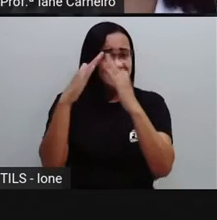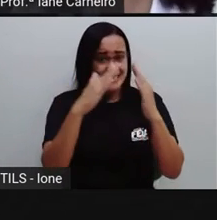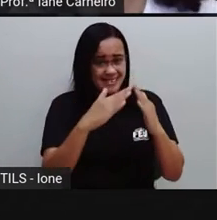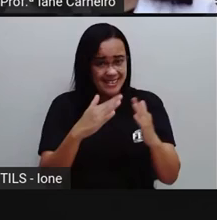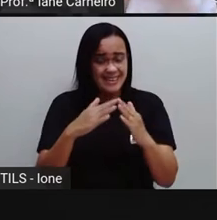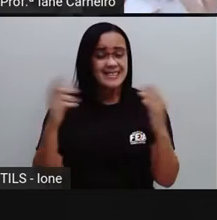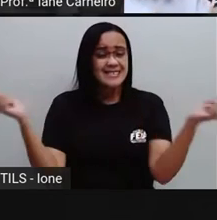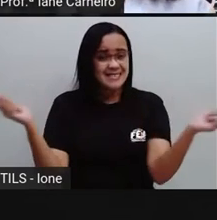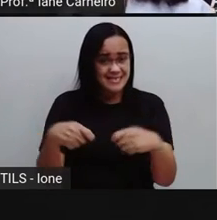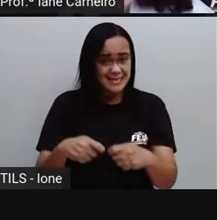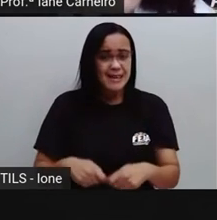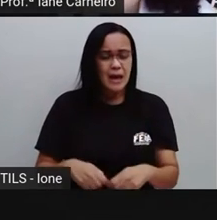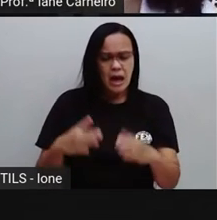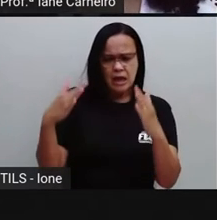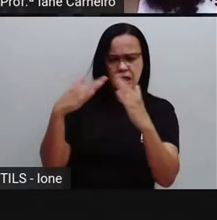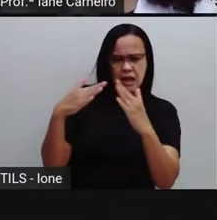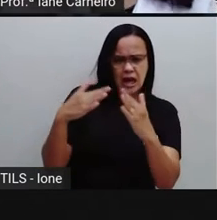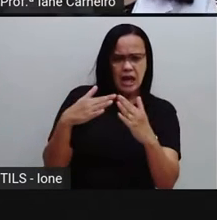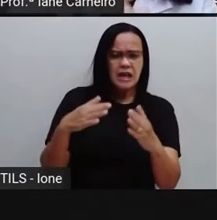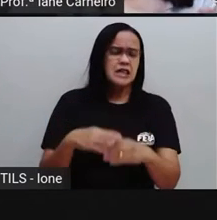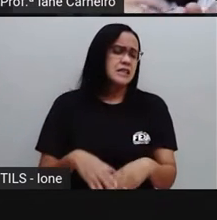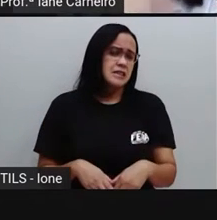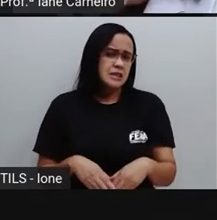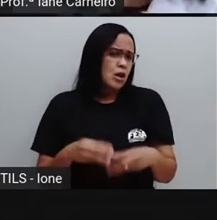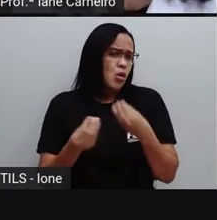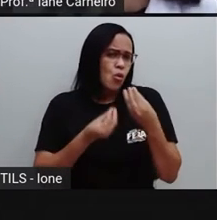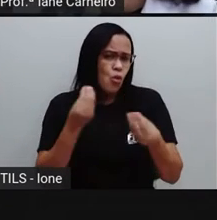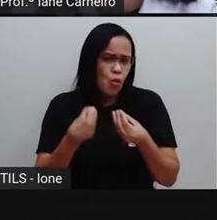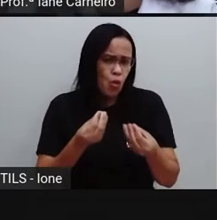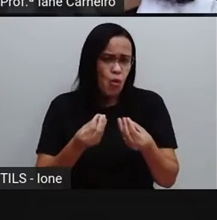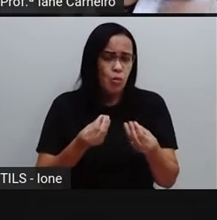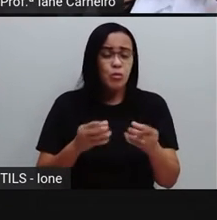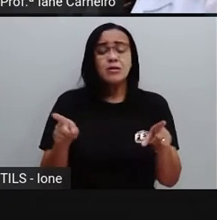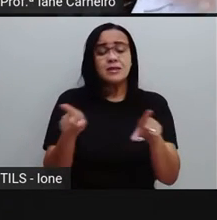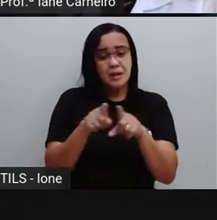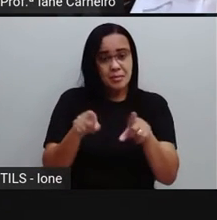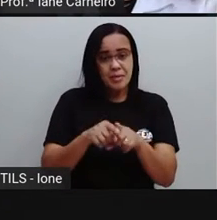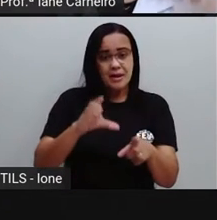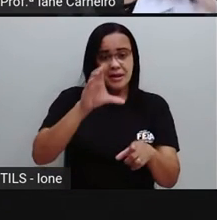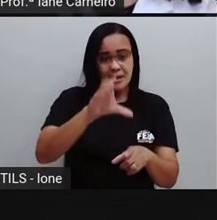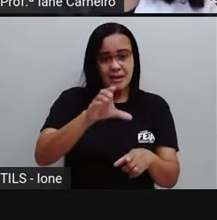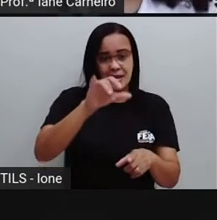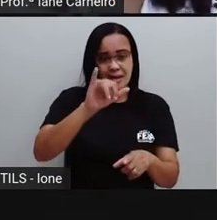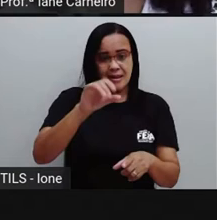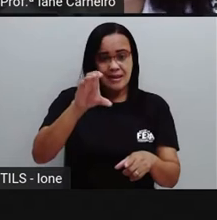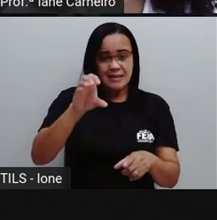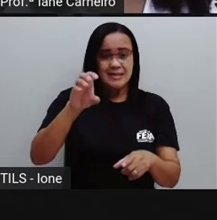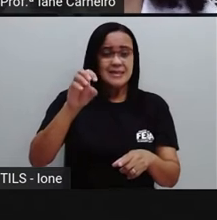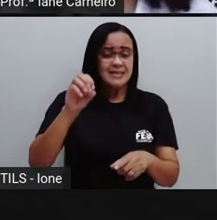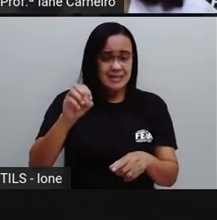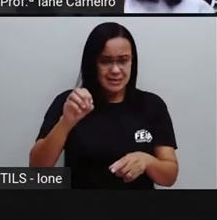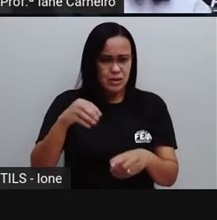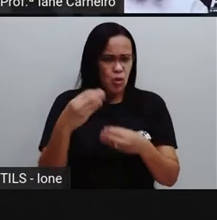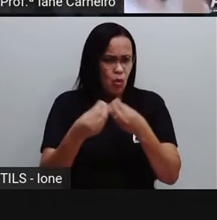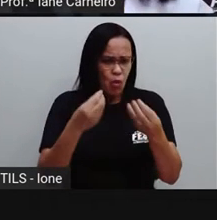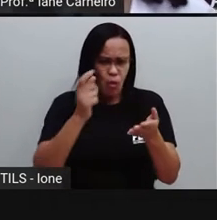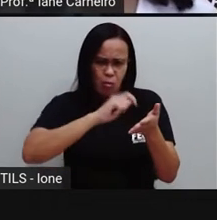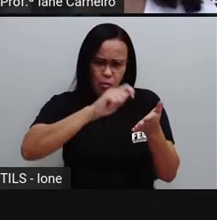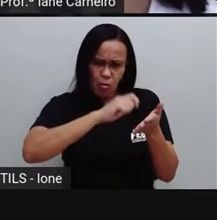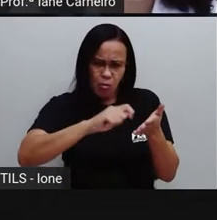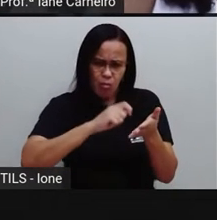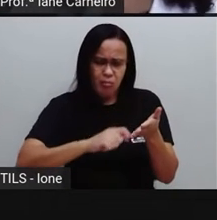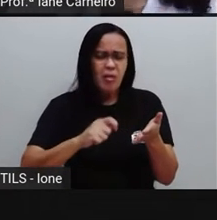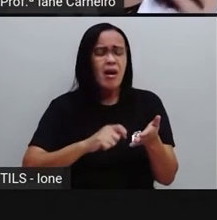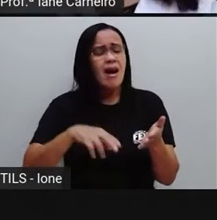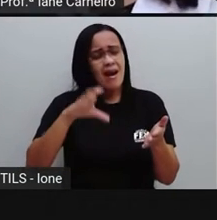escreve, né, circo, né? E aí você escreve lá a palavra circo. Quando você for voltar a escrever outra vez a